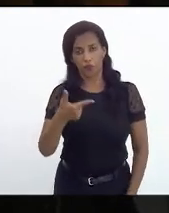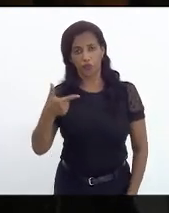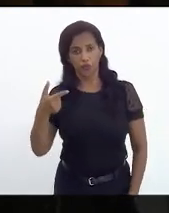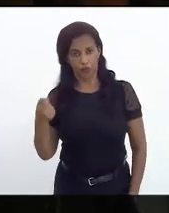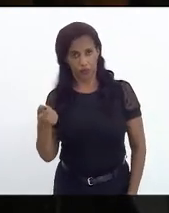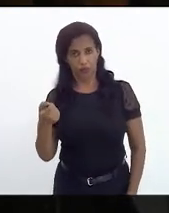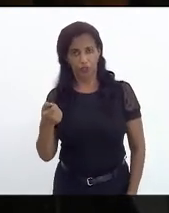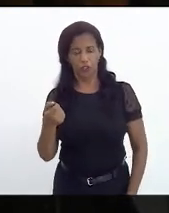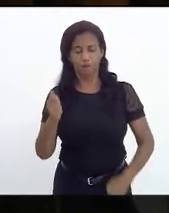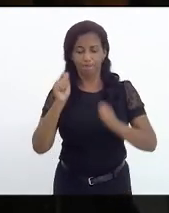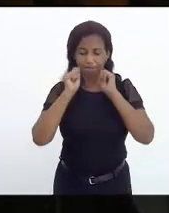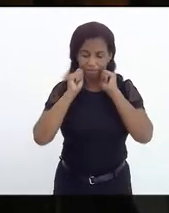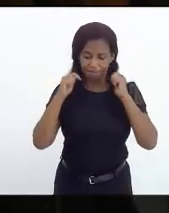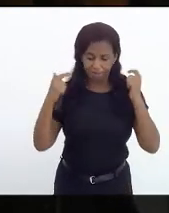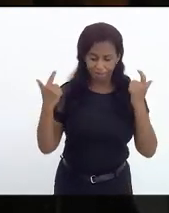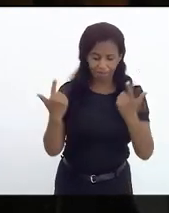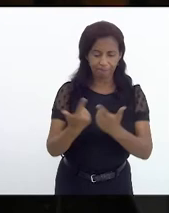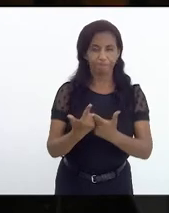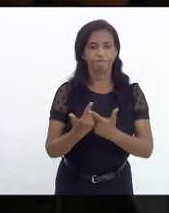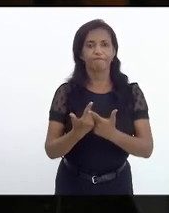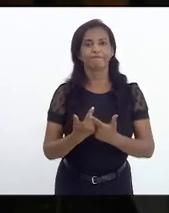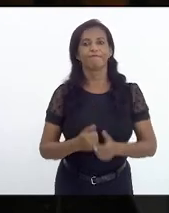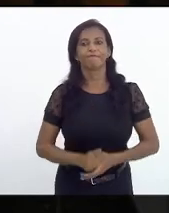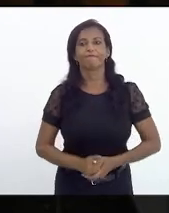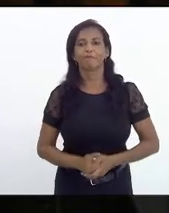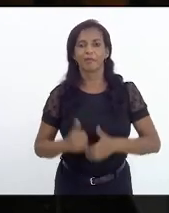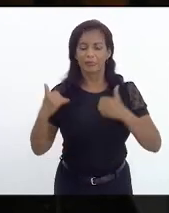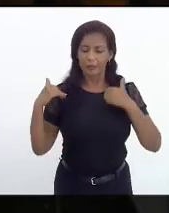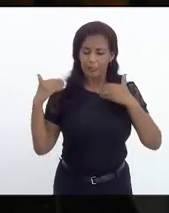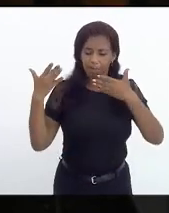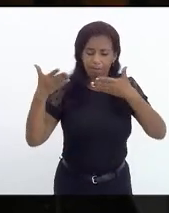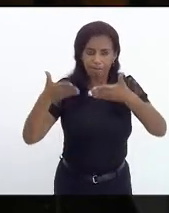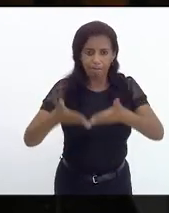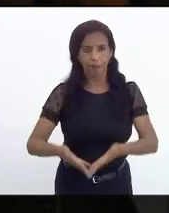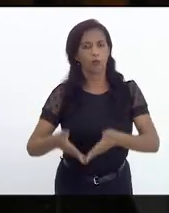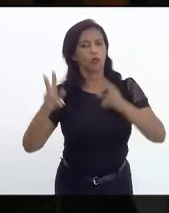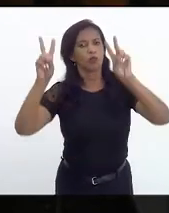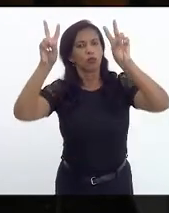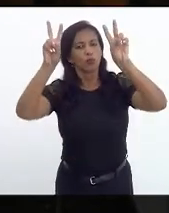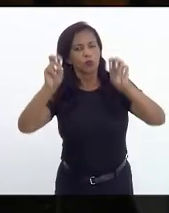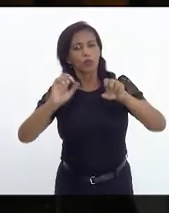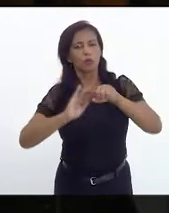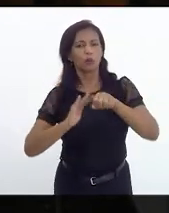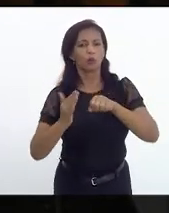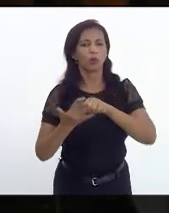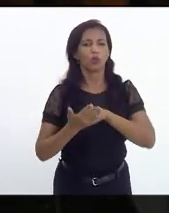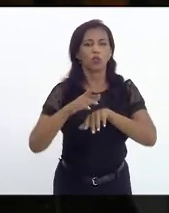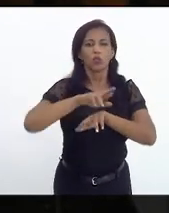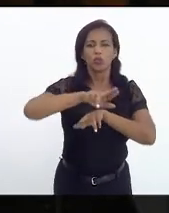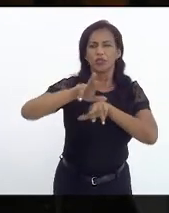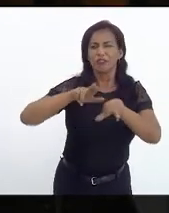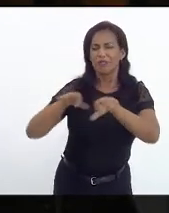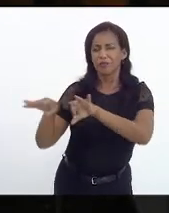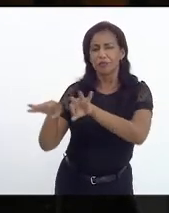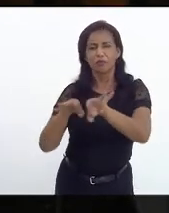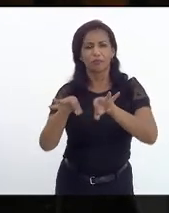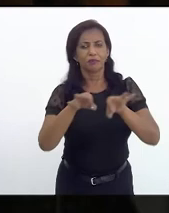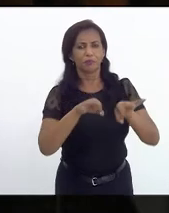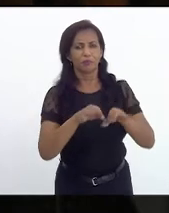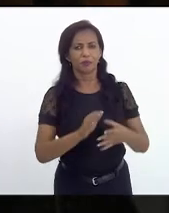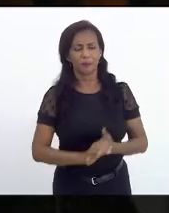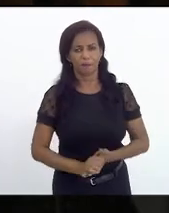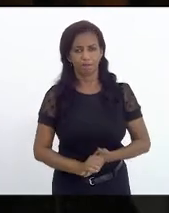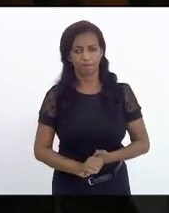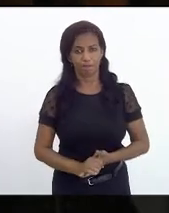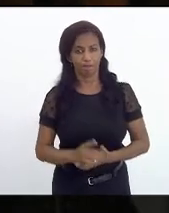a Assembleia Legislativa se debruçou sobre o tema da Covid de diferentes formas. Um dos